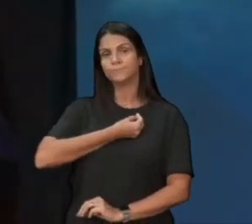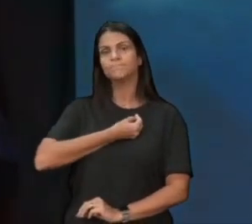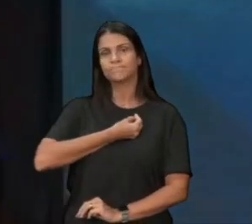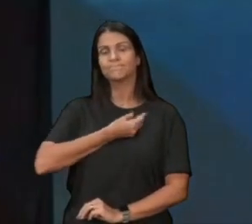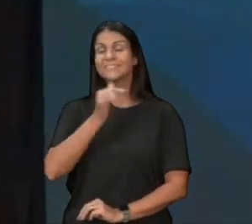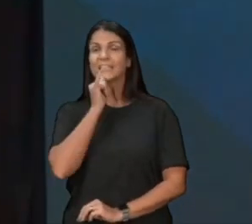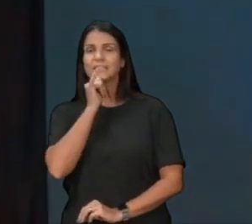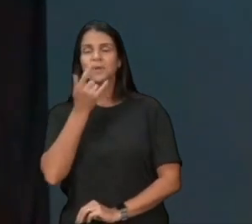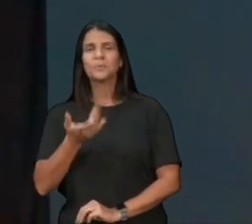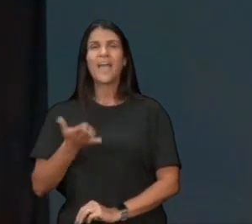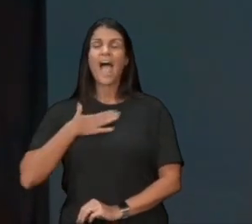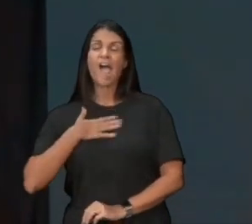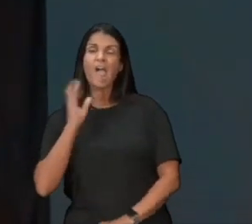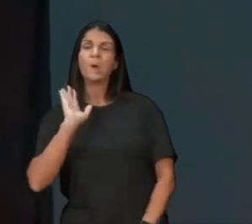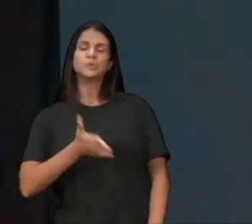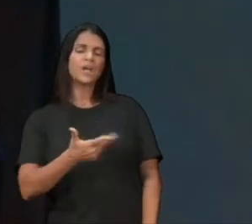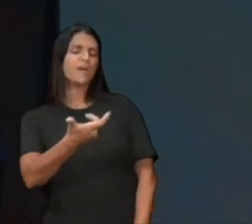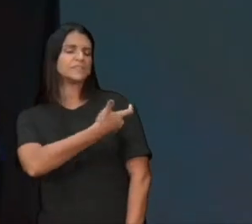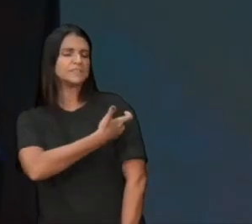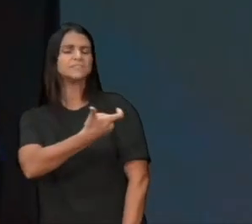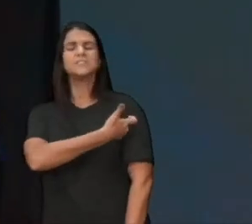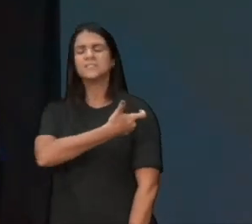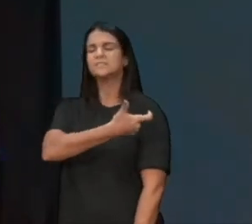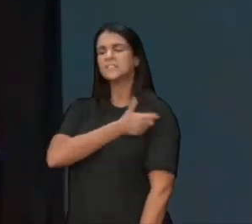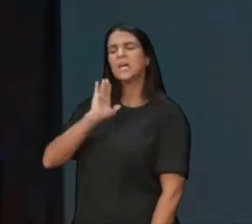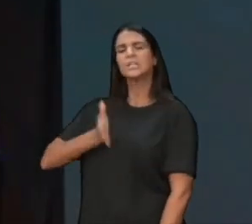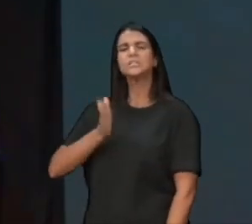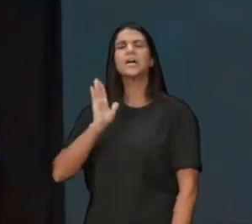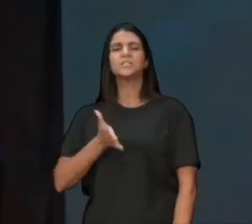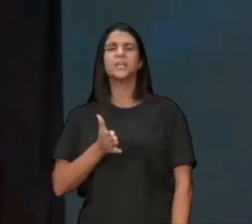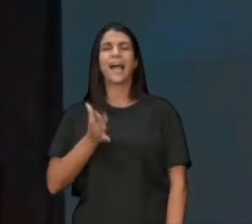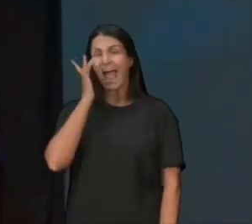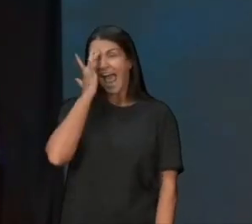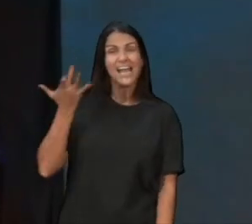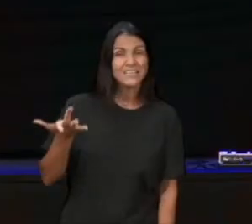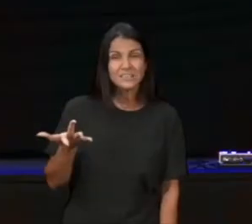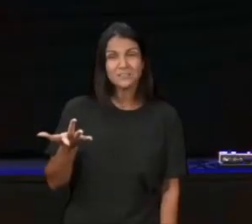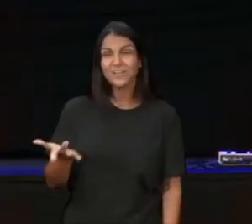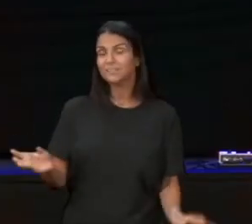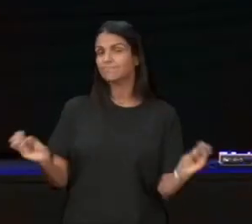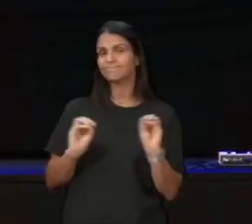a vacina vai resolver, aonde que resolveu? Até agora, nós estamos na pandemia ainda,